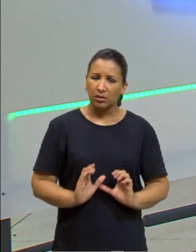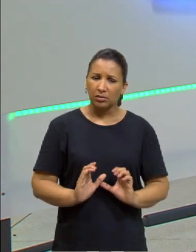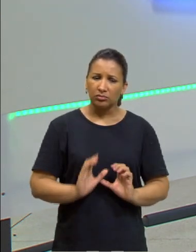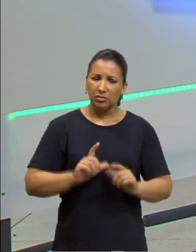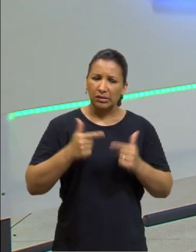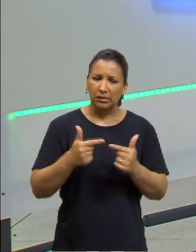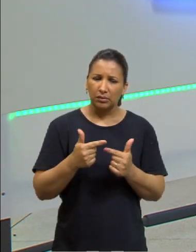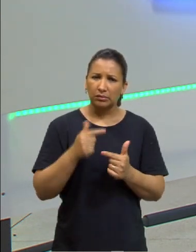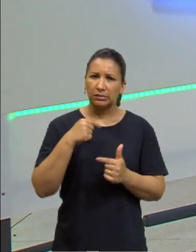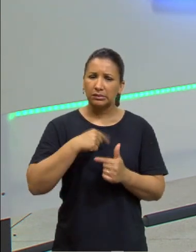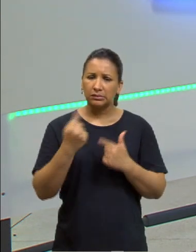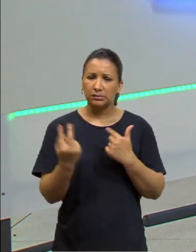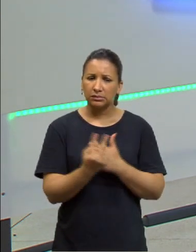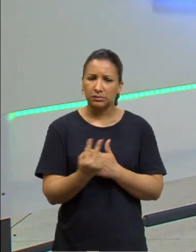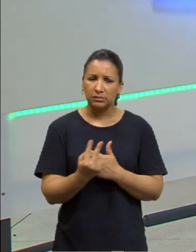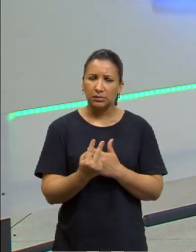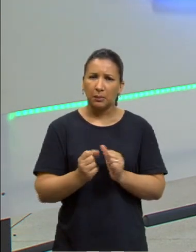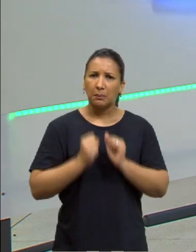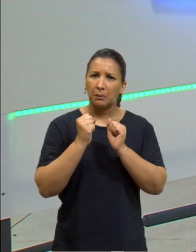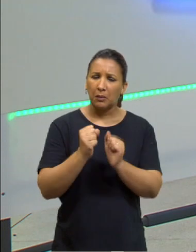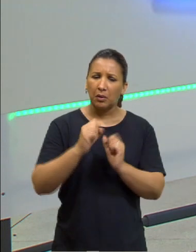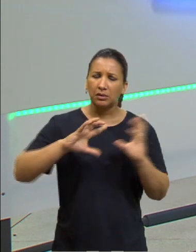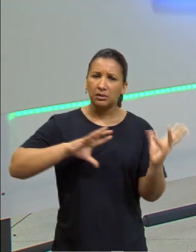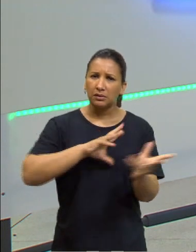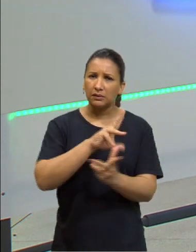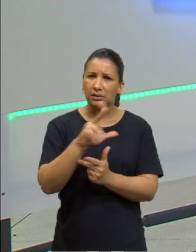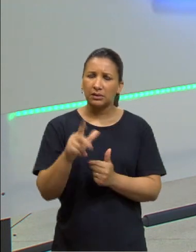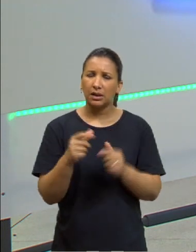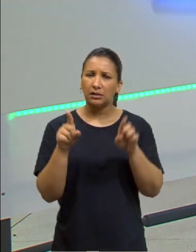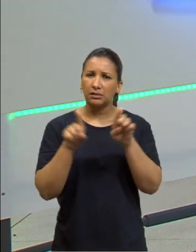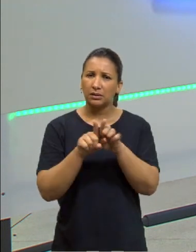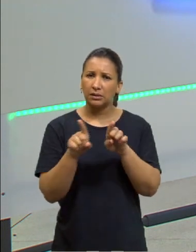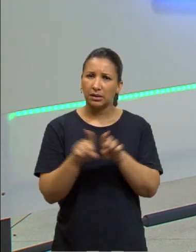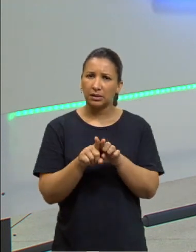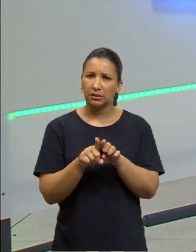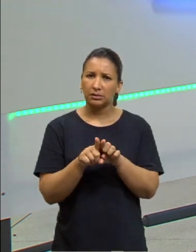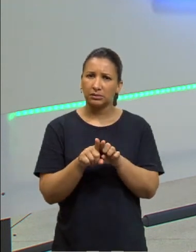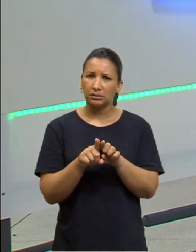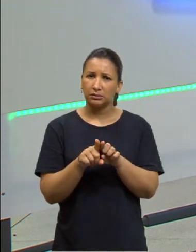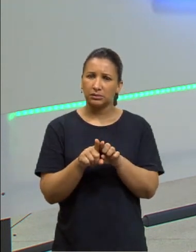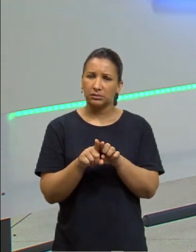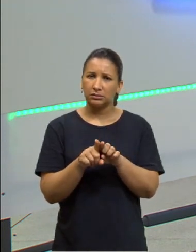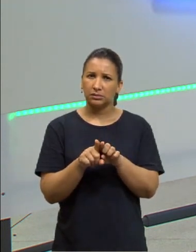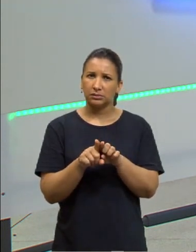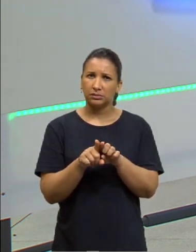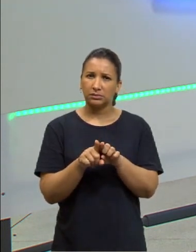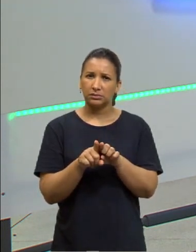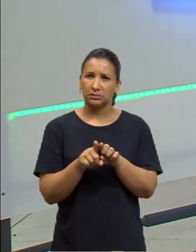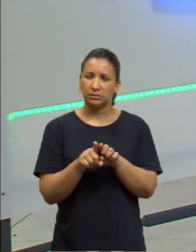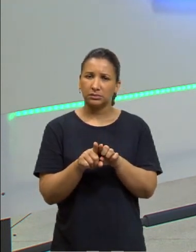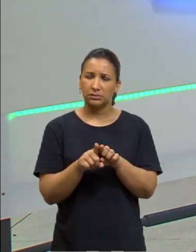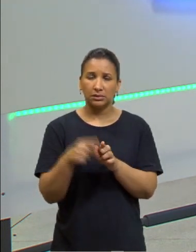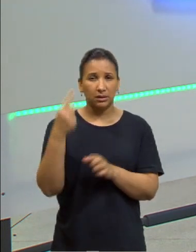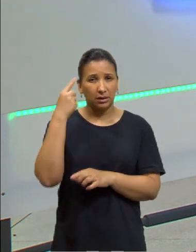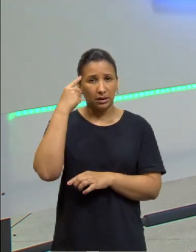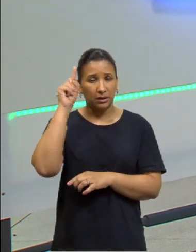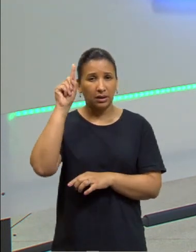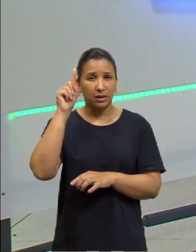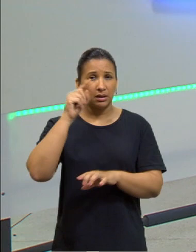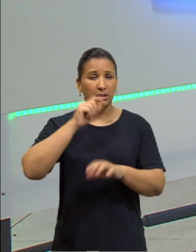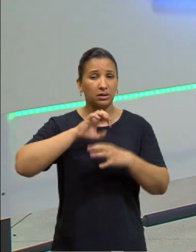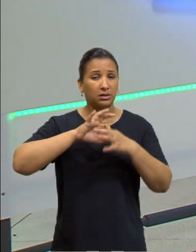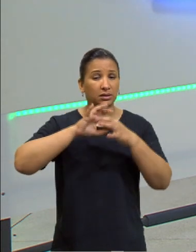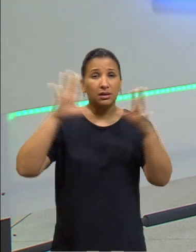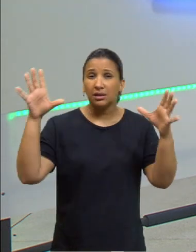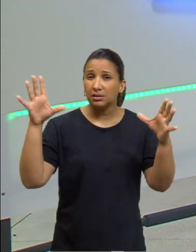comportamento, ele pode ser universalizado? eu estou dentro da ideia de liberdade, então eu sou